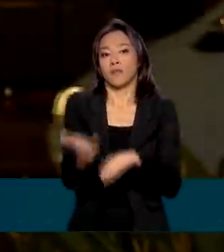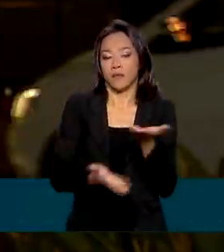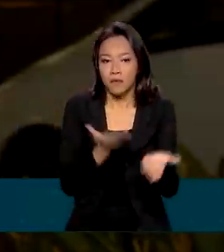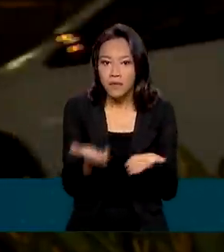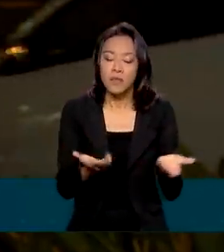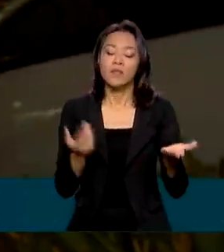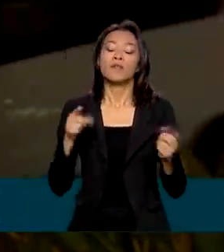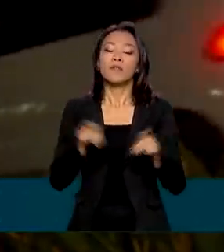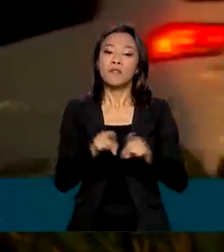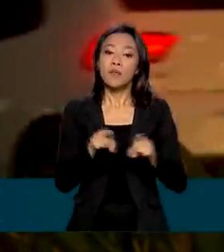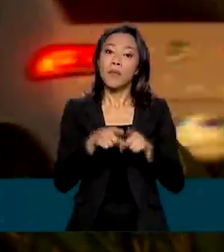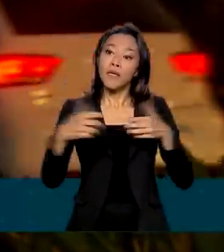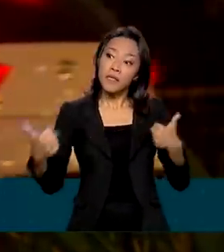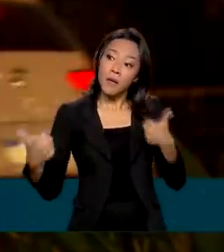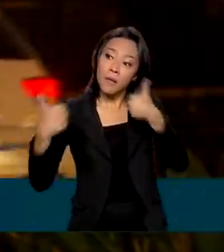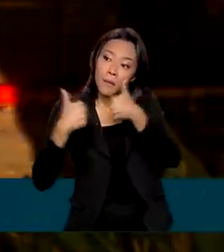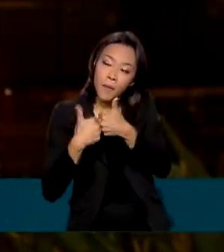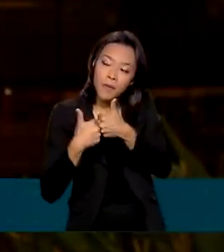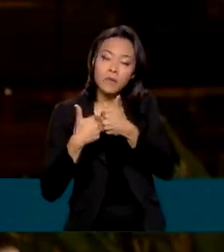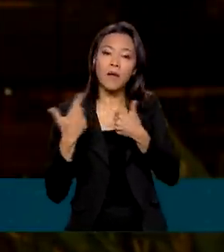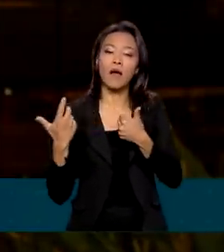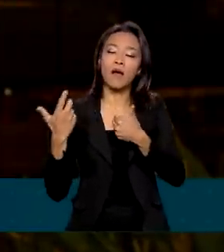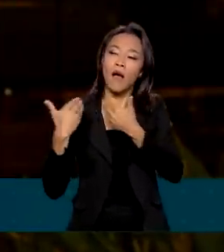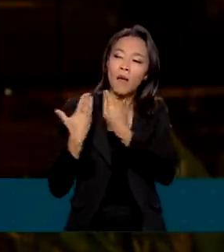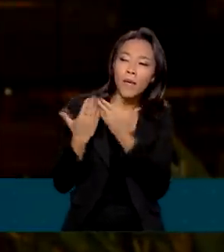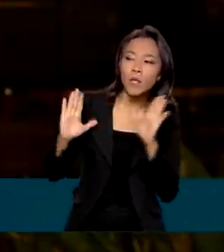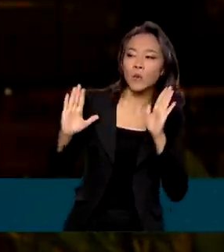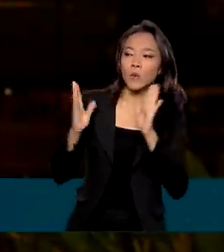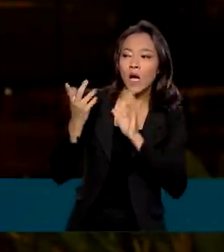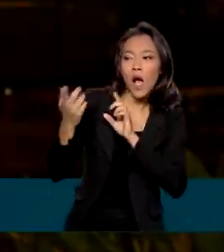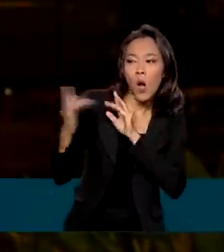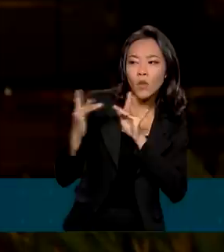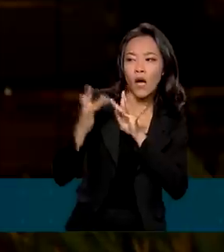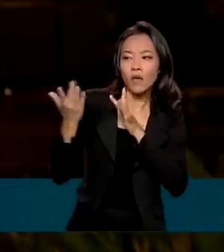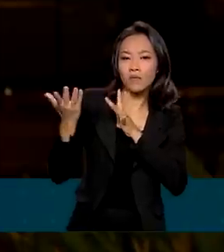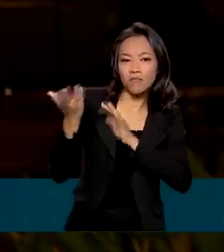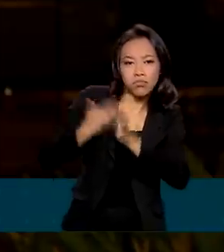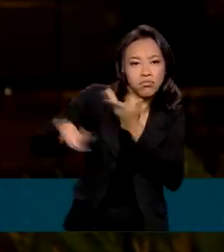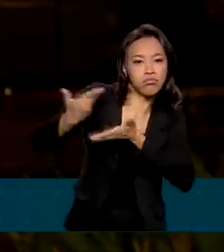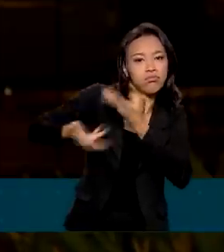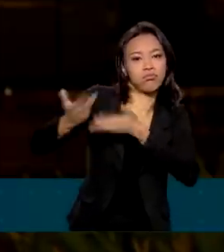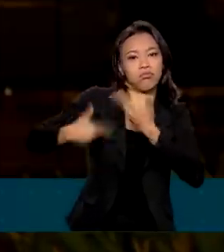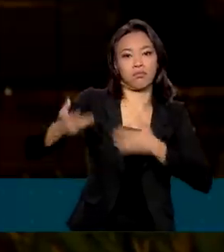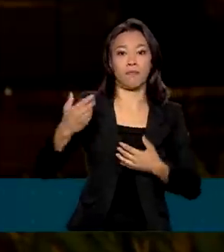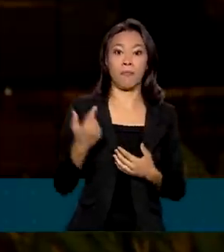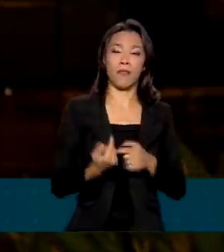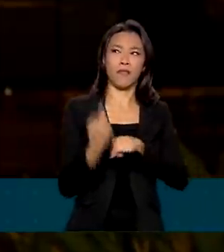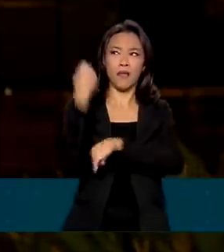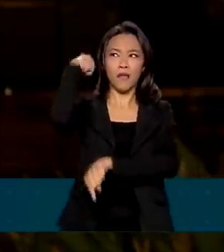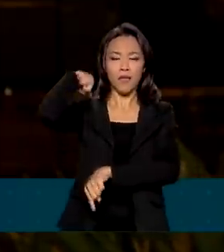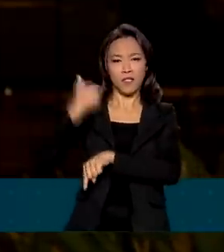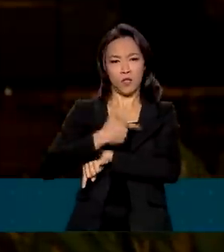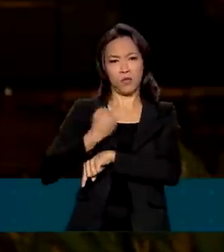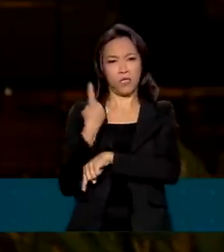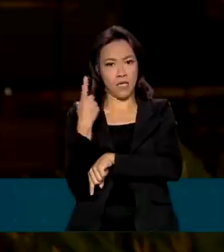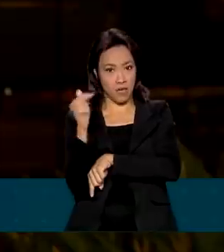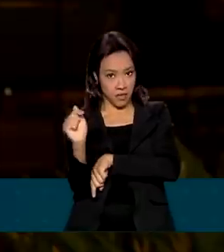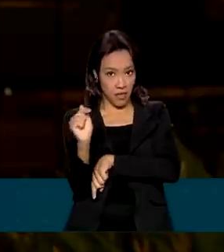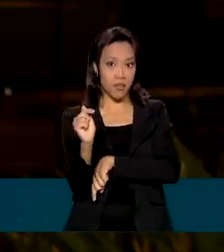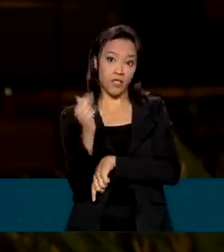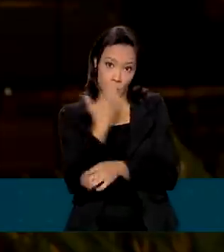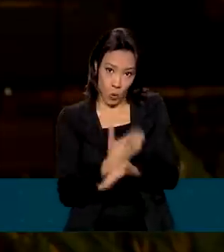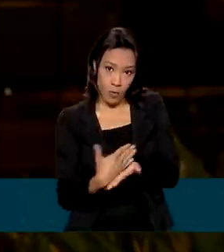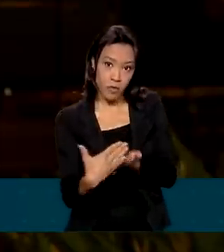momento de aproximação com o mercado e de abertura de operações. Desde o início do programa, em 2017, mais de